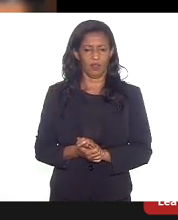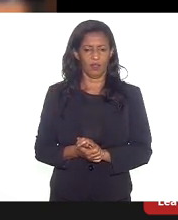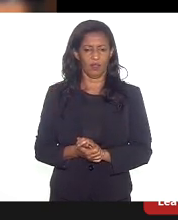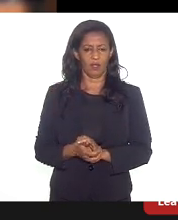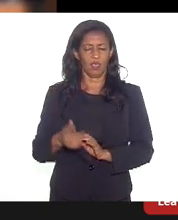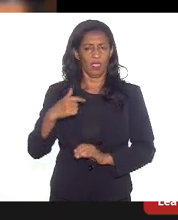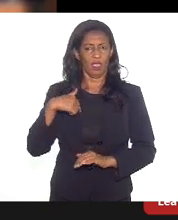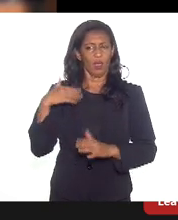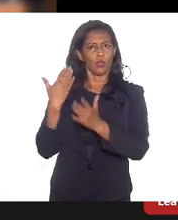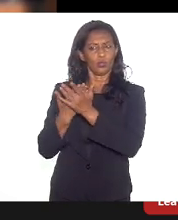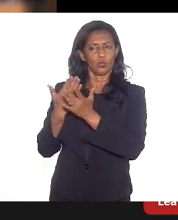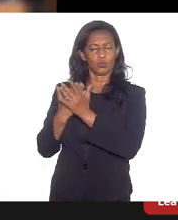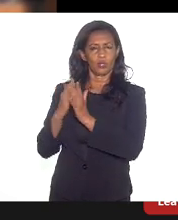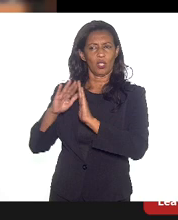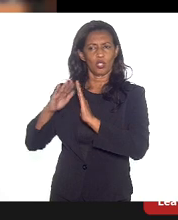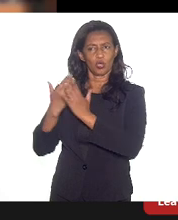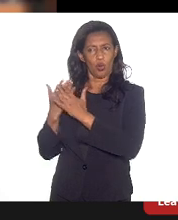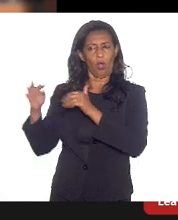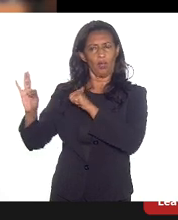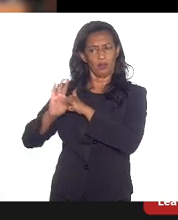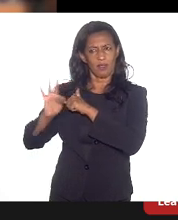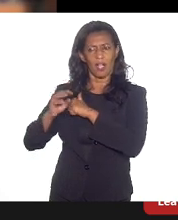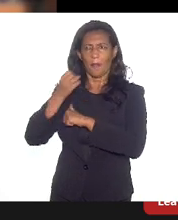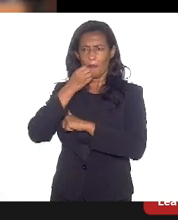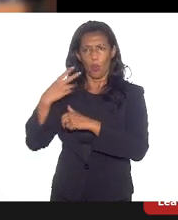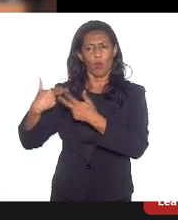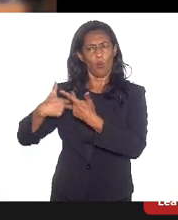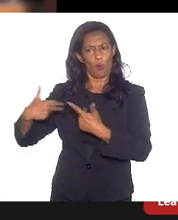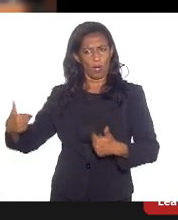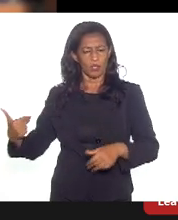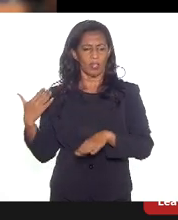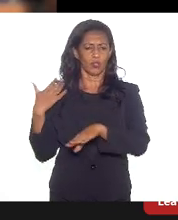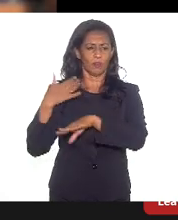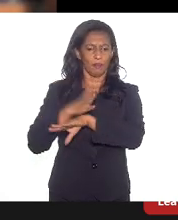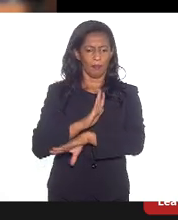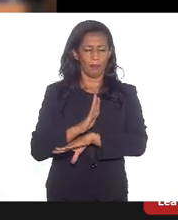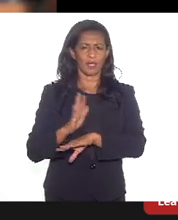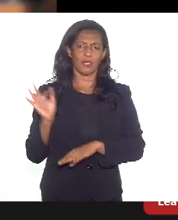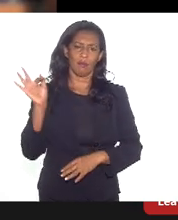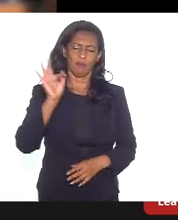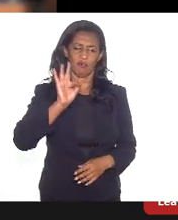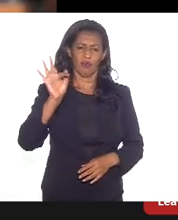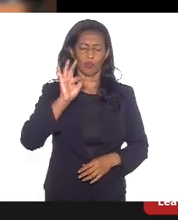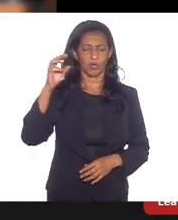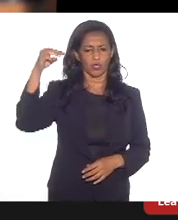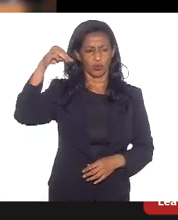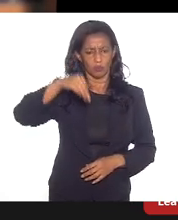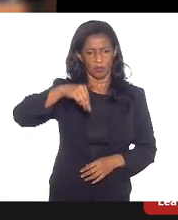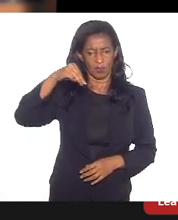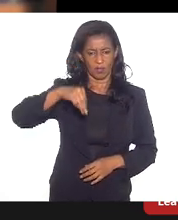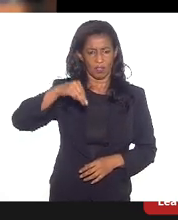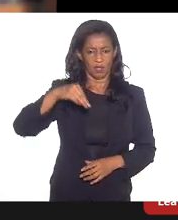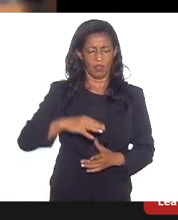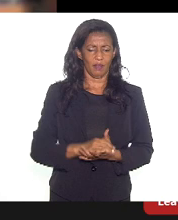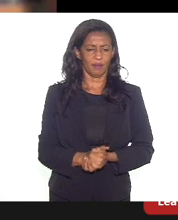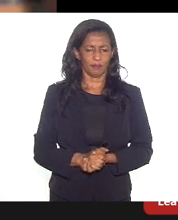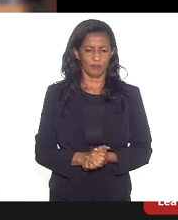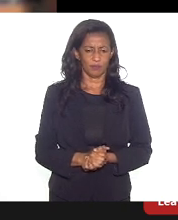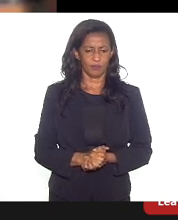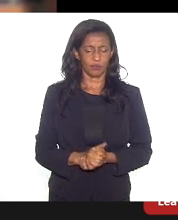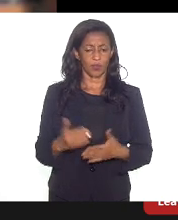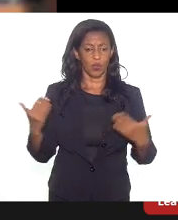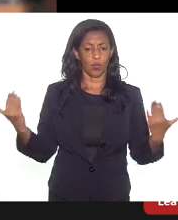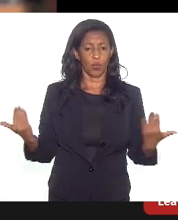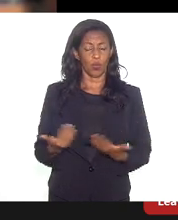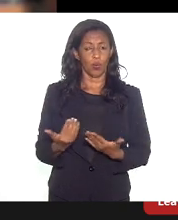estudei na escola técnica estadual, de boa qualidade, passei, numa época ninguém passava para a faculdade de matemática, passei direto, questão